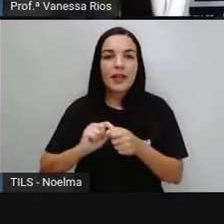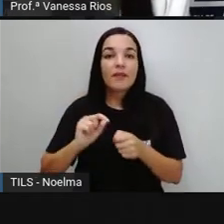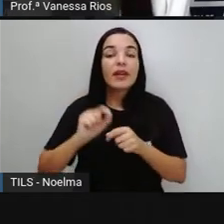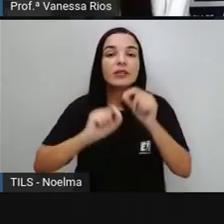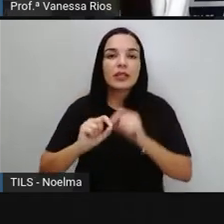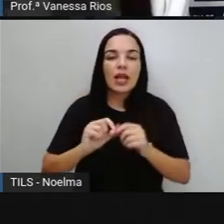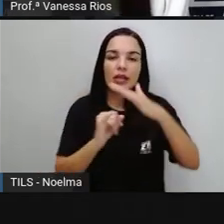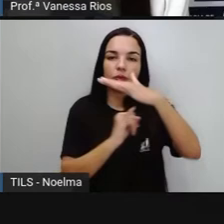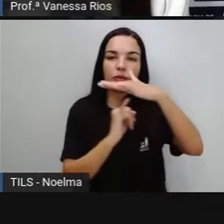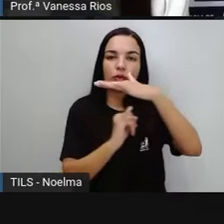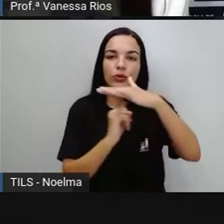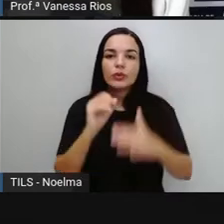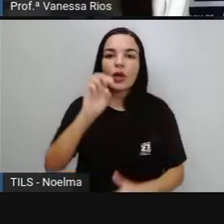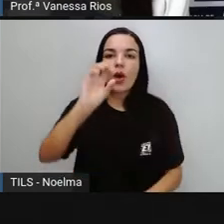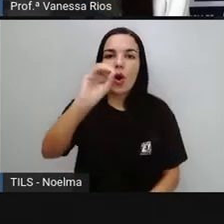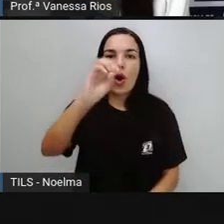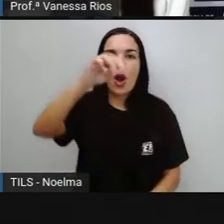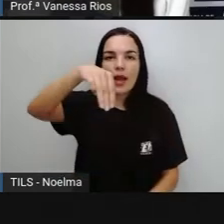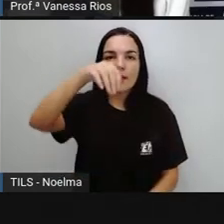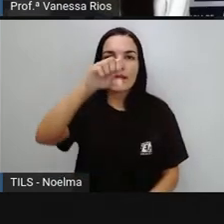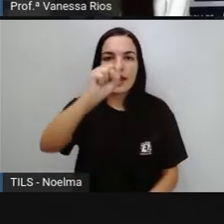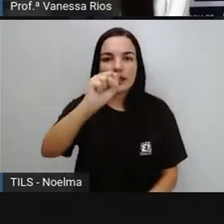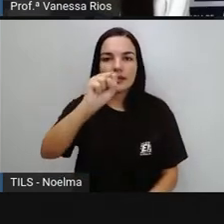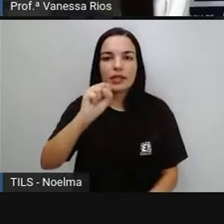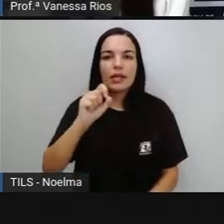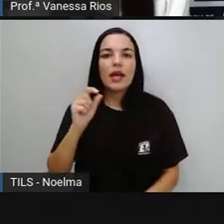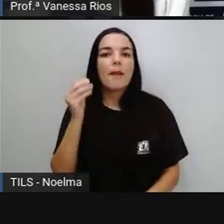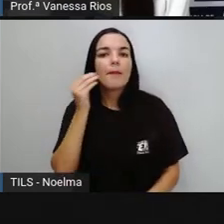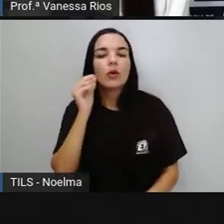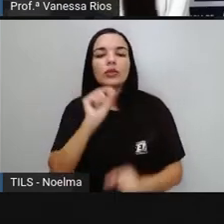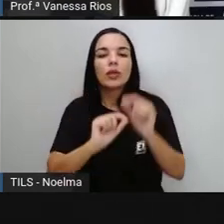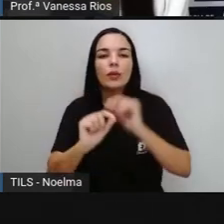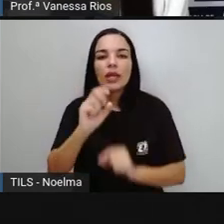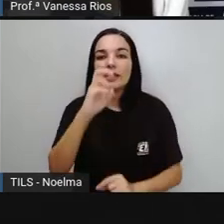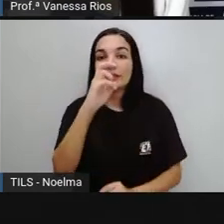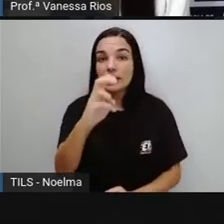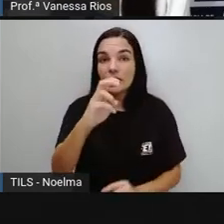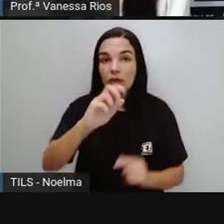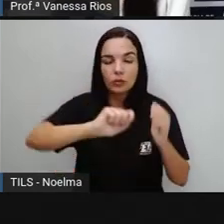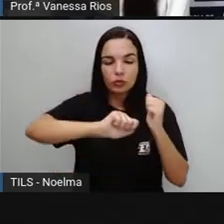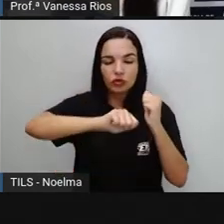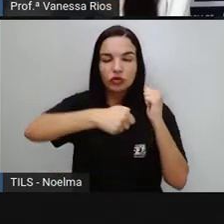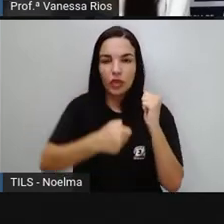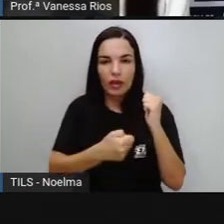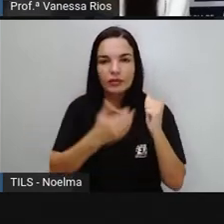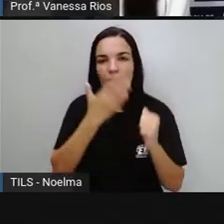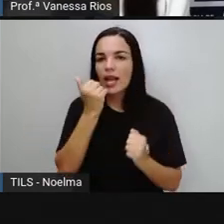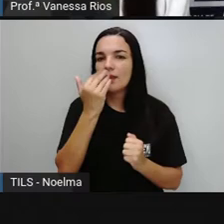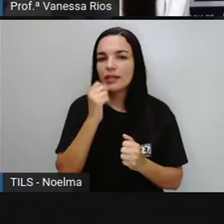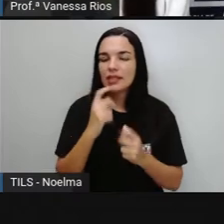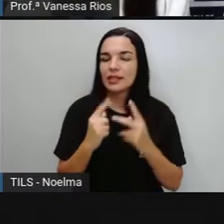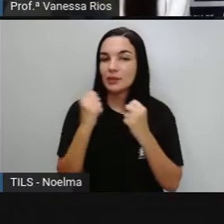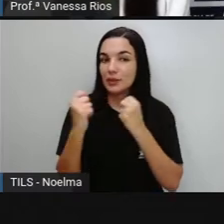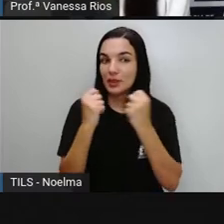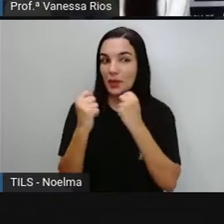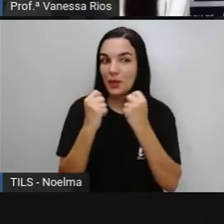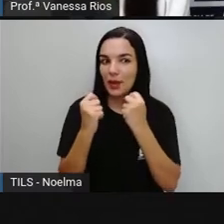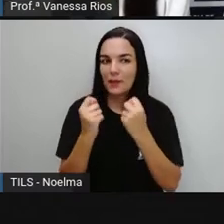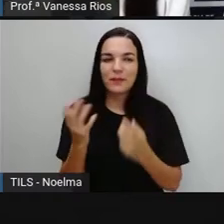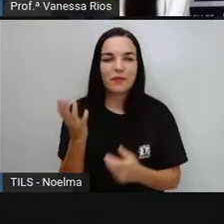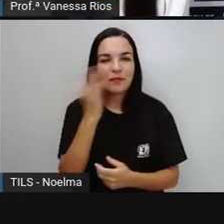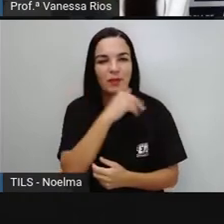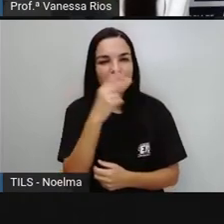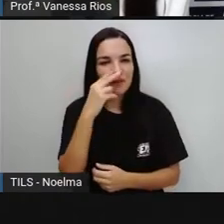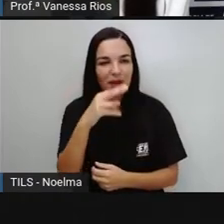Organização Mundial de Saúde Que se chama Cinco Chaves Para uma alimentação Mais segura Então vamos Prestar atenção